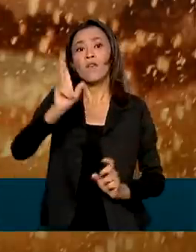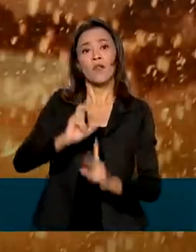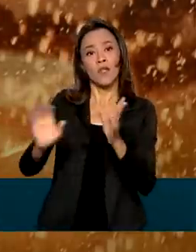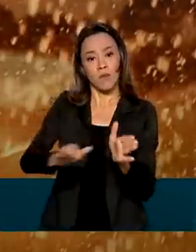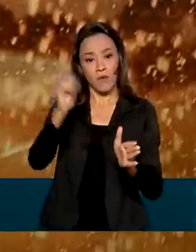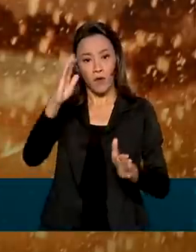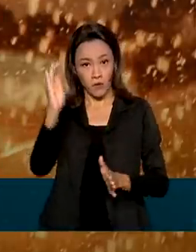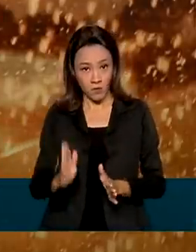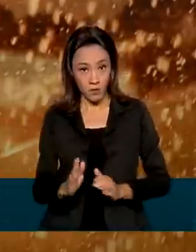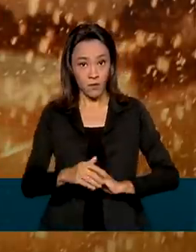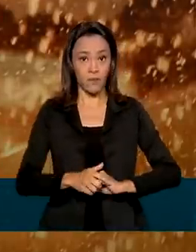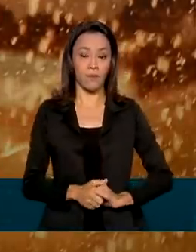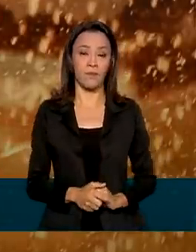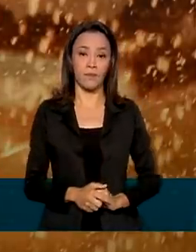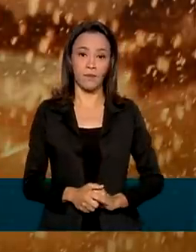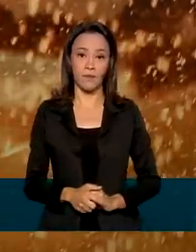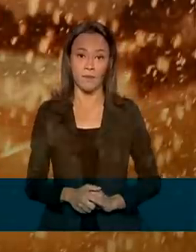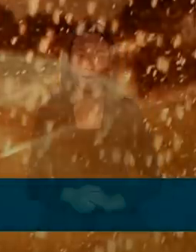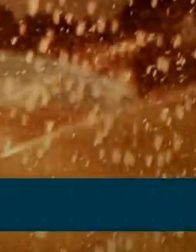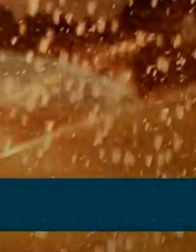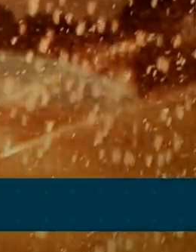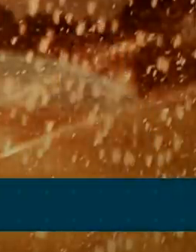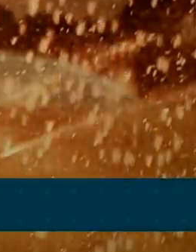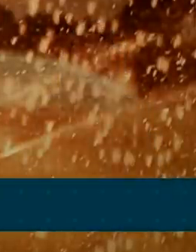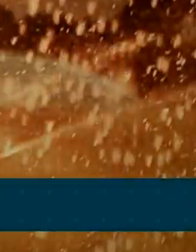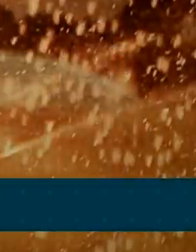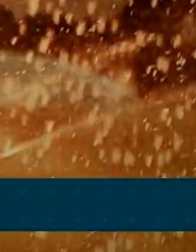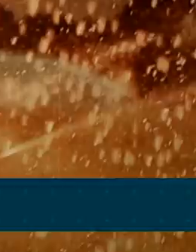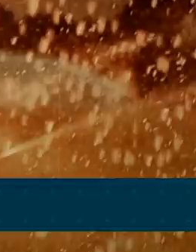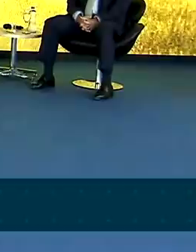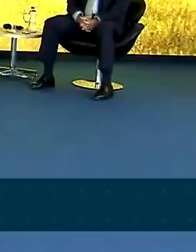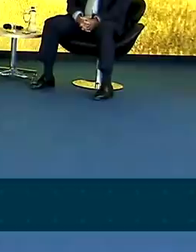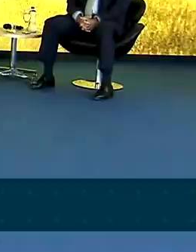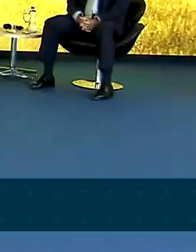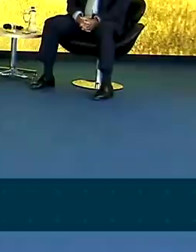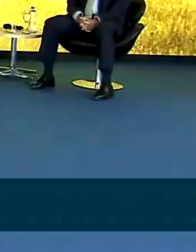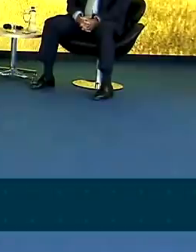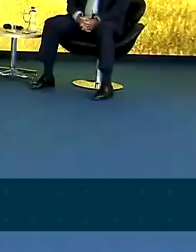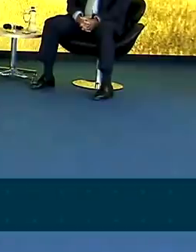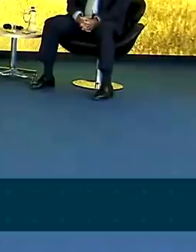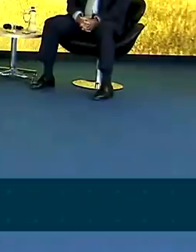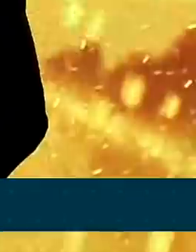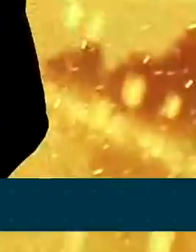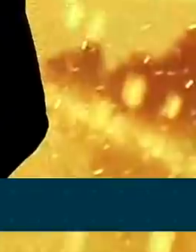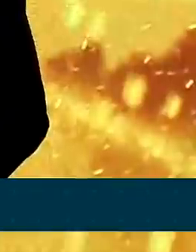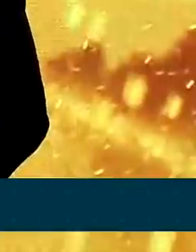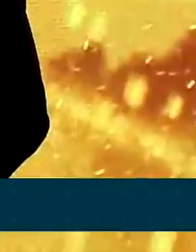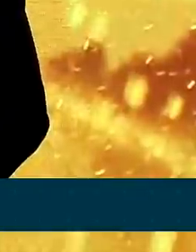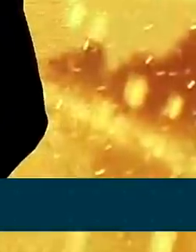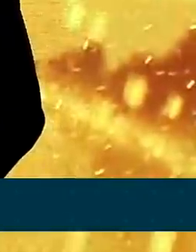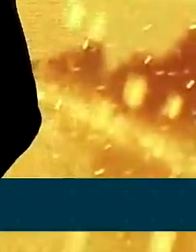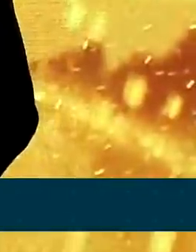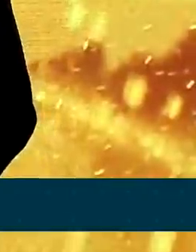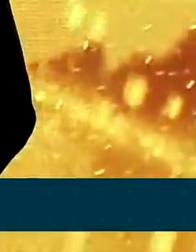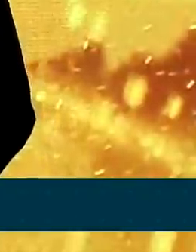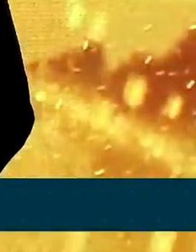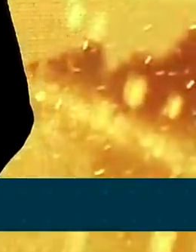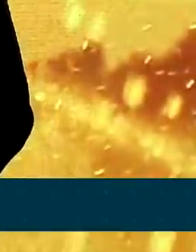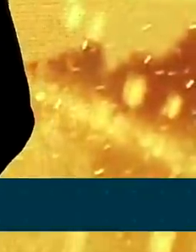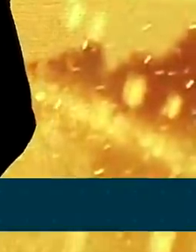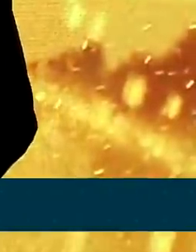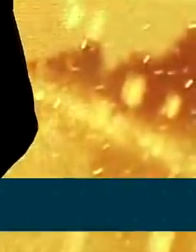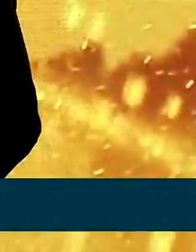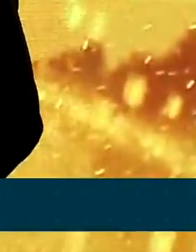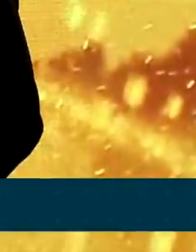parou durante a pandemia, muito pelo contrário, produziu mais ainda. E o campo, ao não parar, cada vez mais garantiu